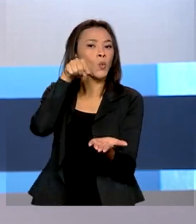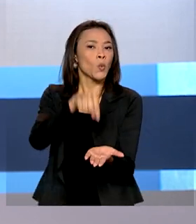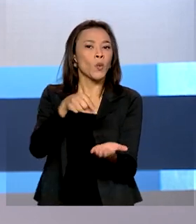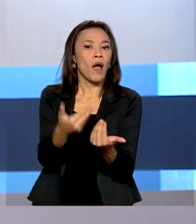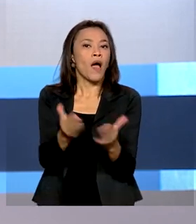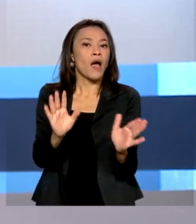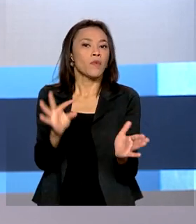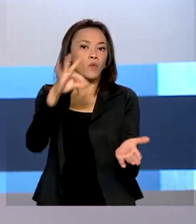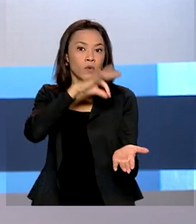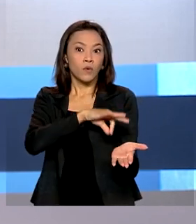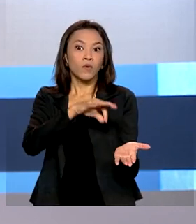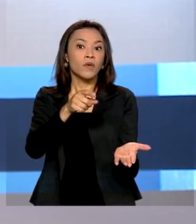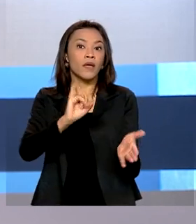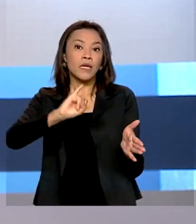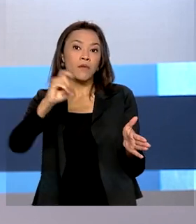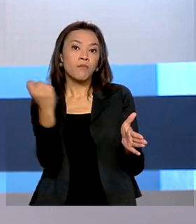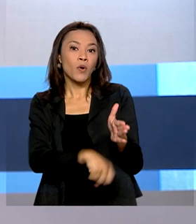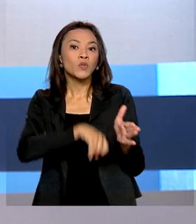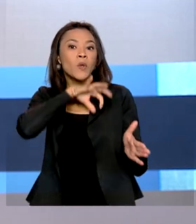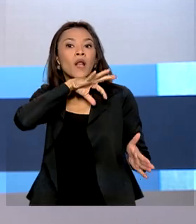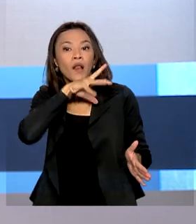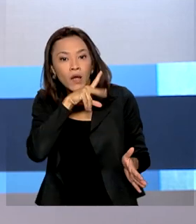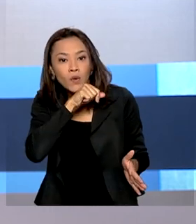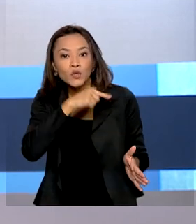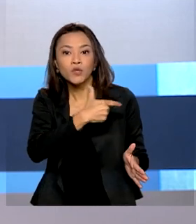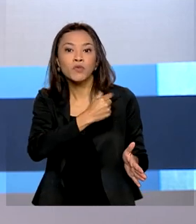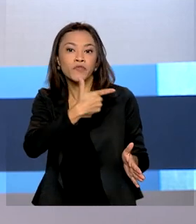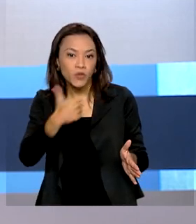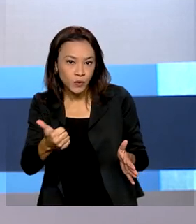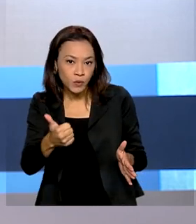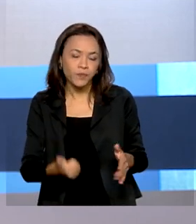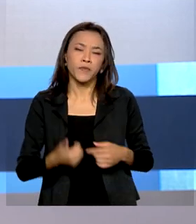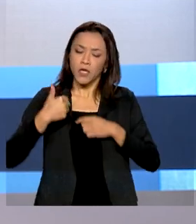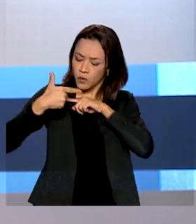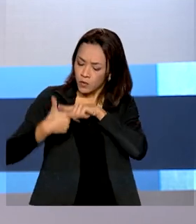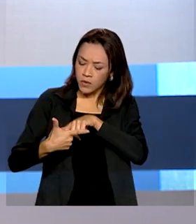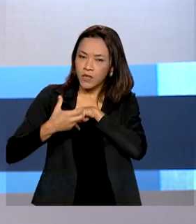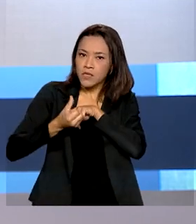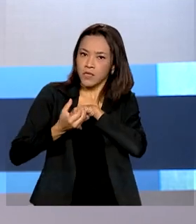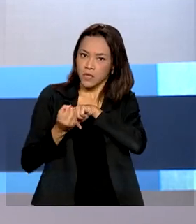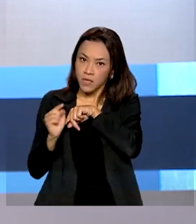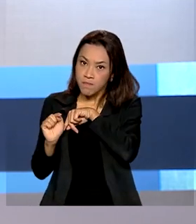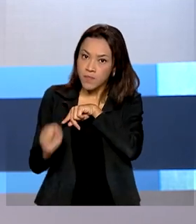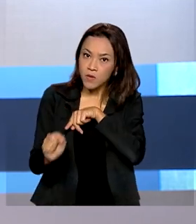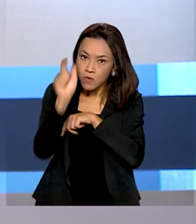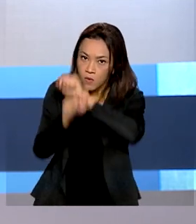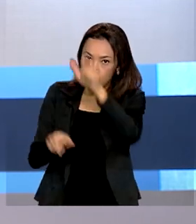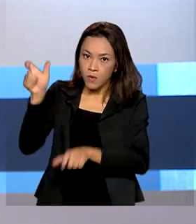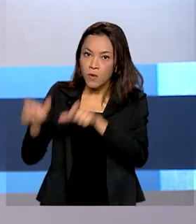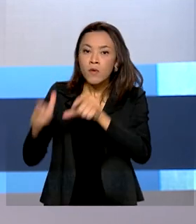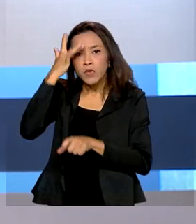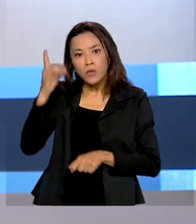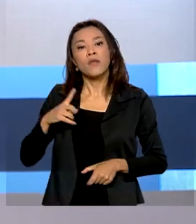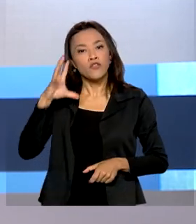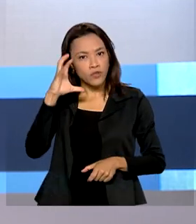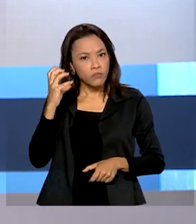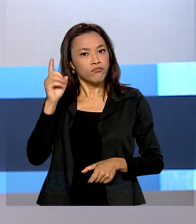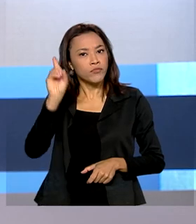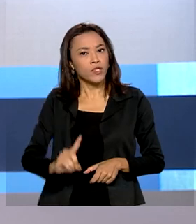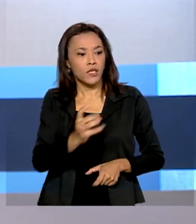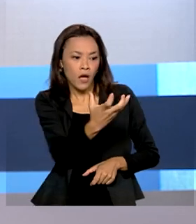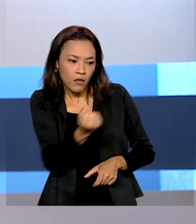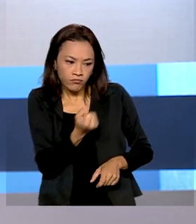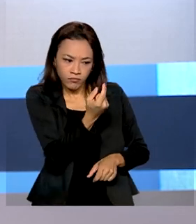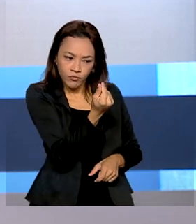Pessoa Física de novembro de 2021. Cerca de 260 mil contribuintes têm direito à restituição. O